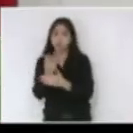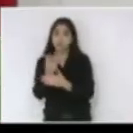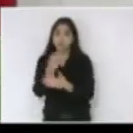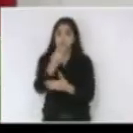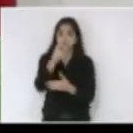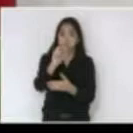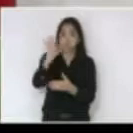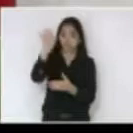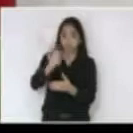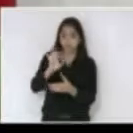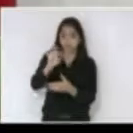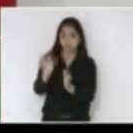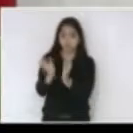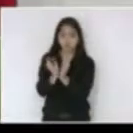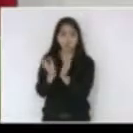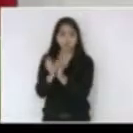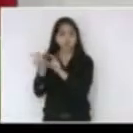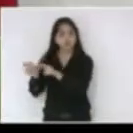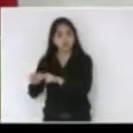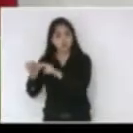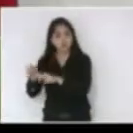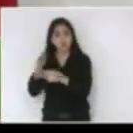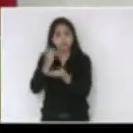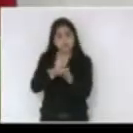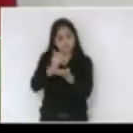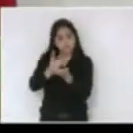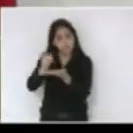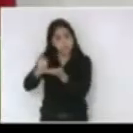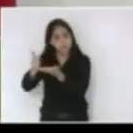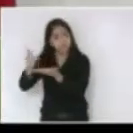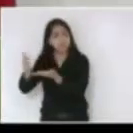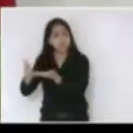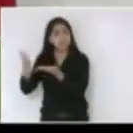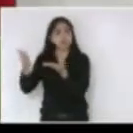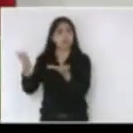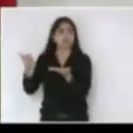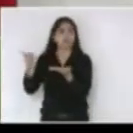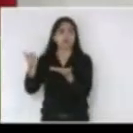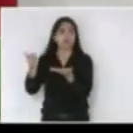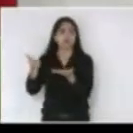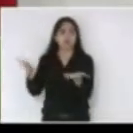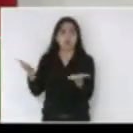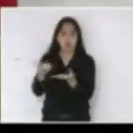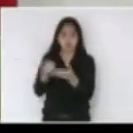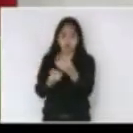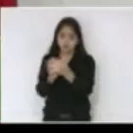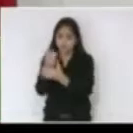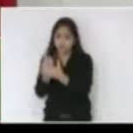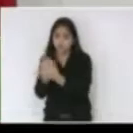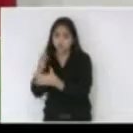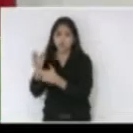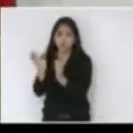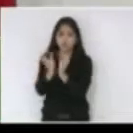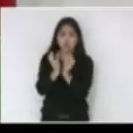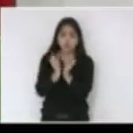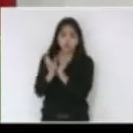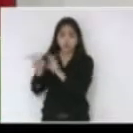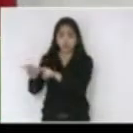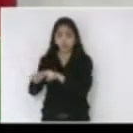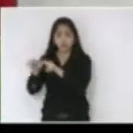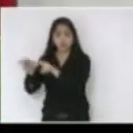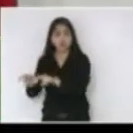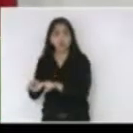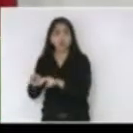investimento do agricultor tem que ser parcelado porque não há mais como hoje o produtor está descapitalizado